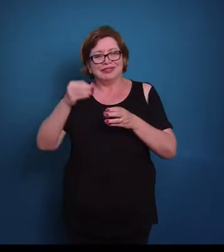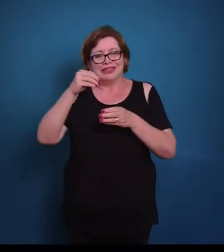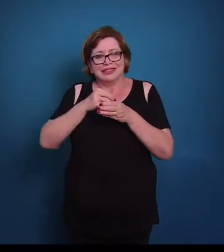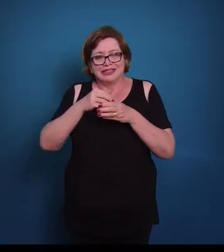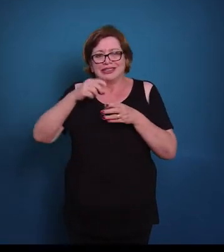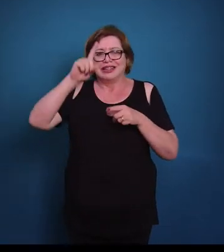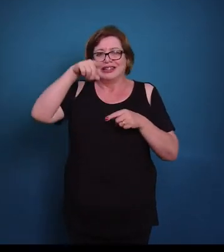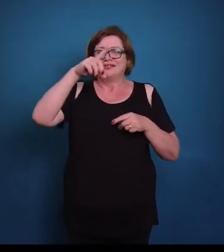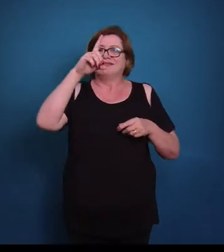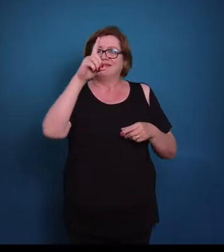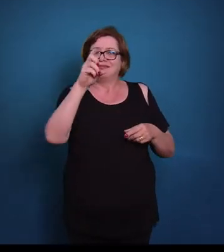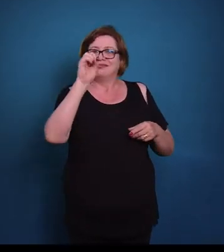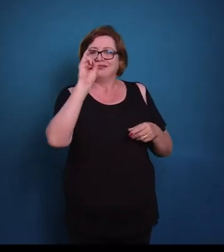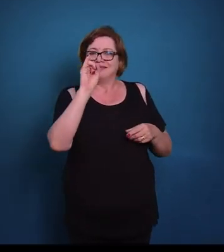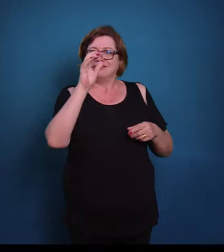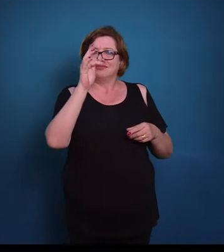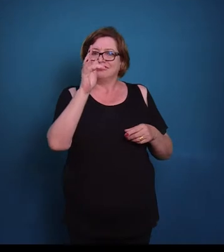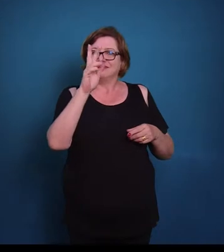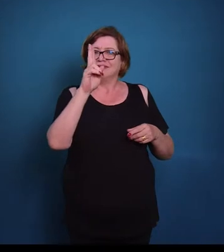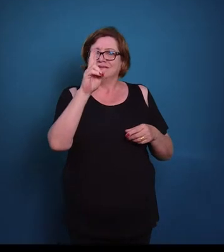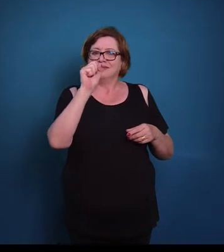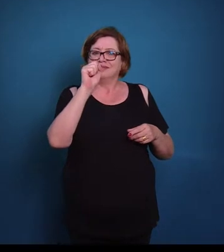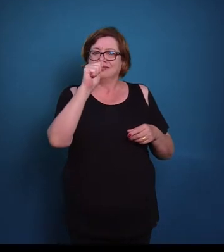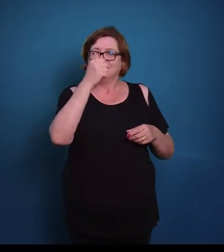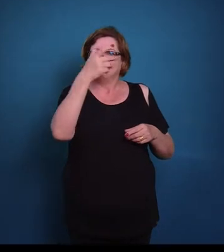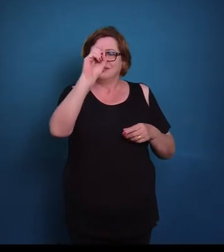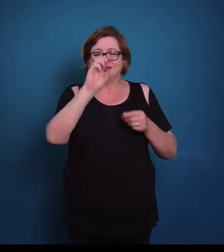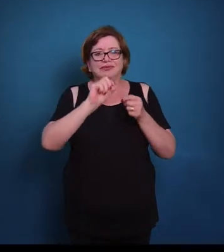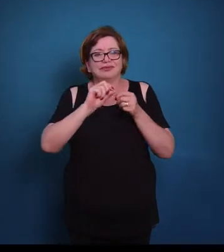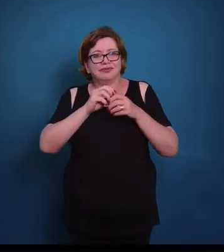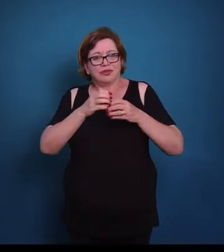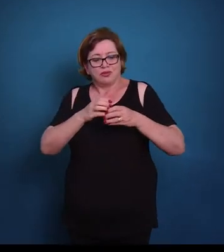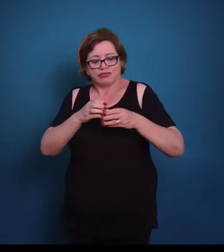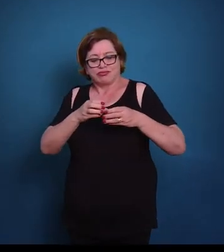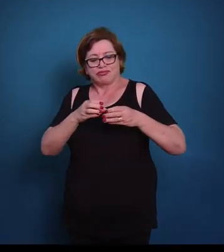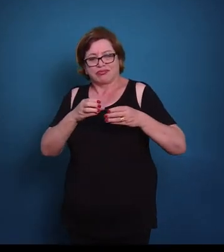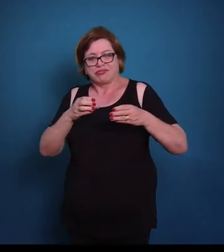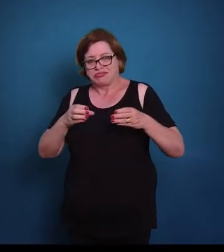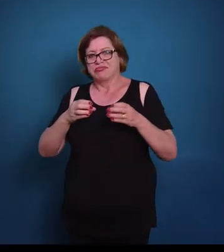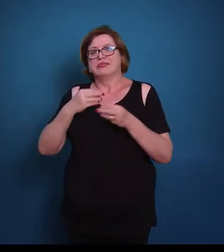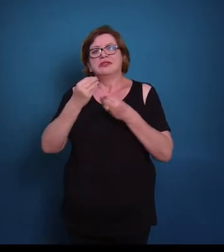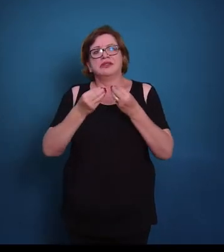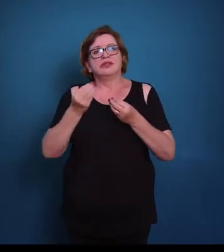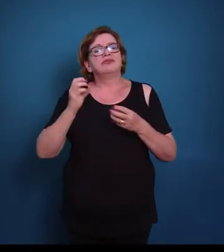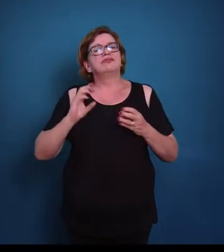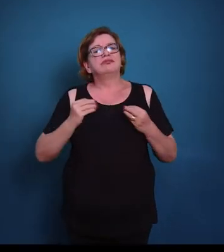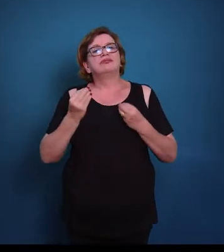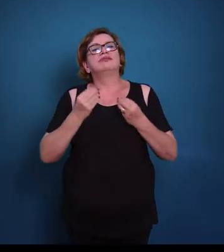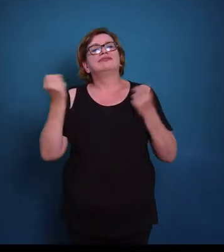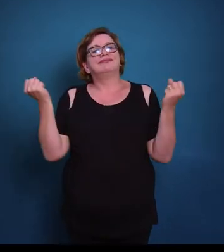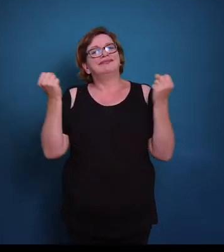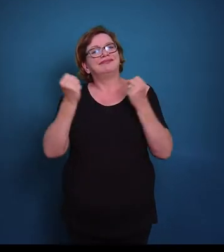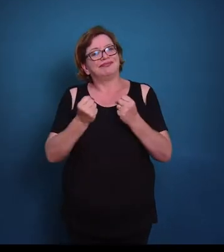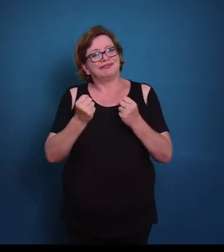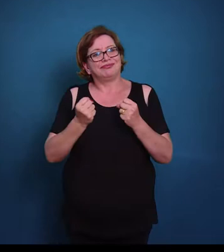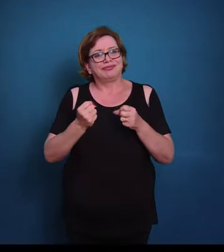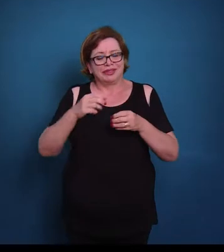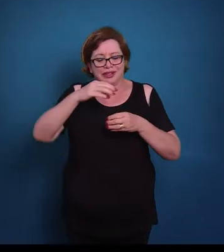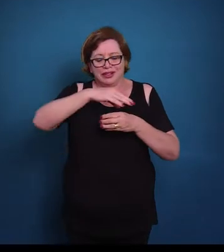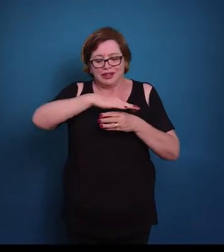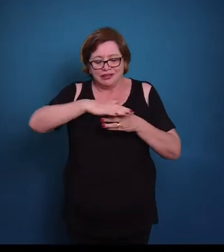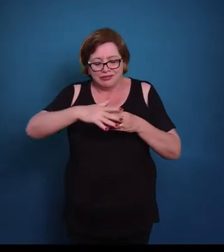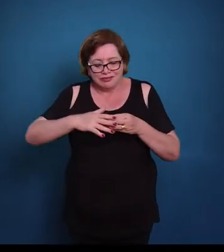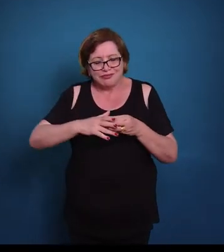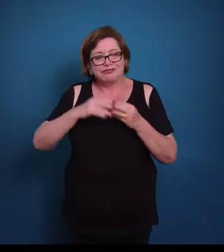difusão, né, e também ele vai gerar o crescimento dessa cartilagem. Então como que isso é possível? Então os fibroblastos desse